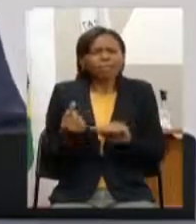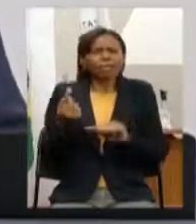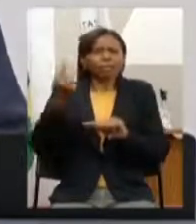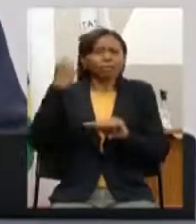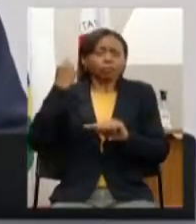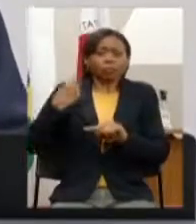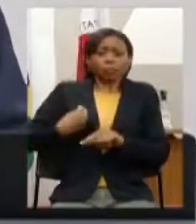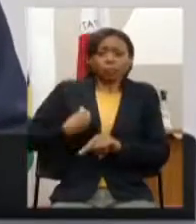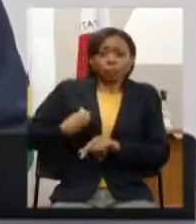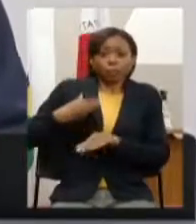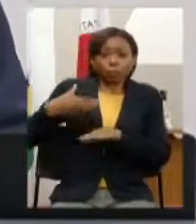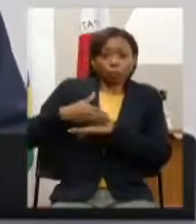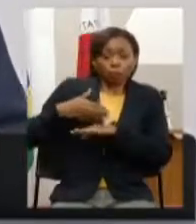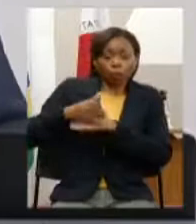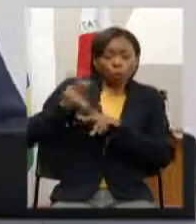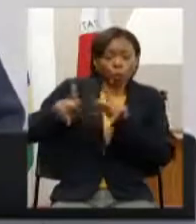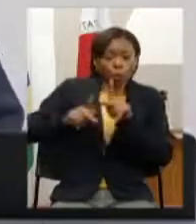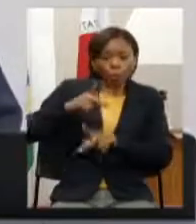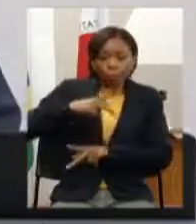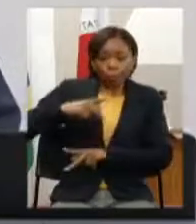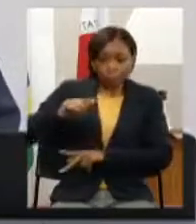pandemia então